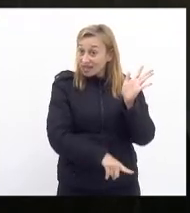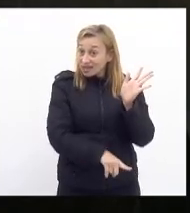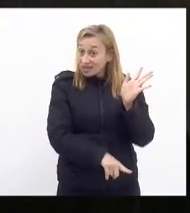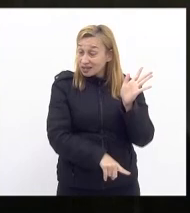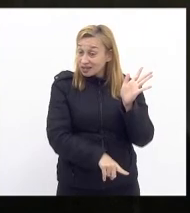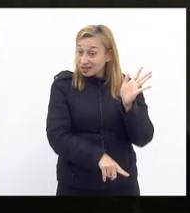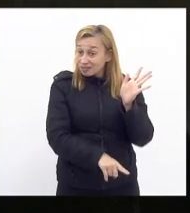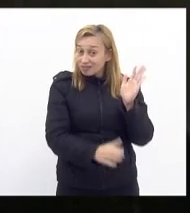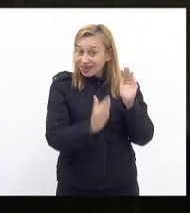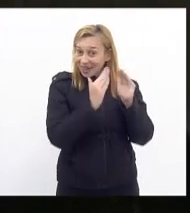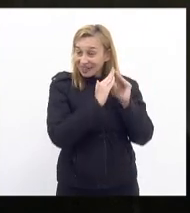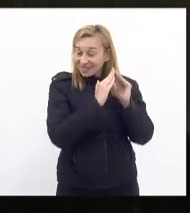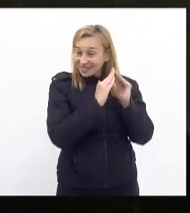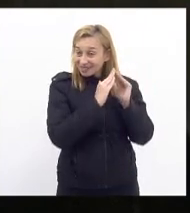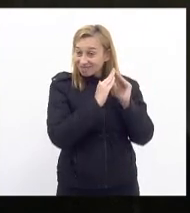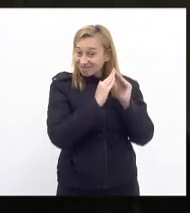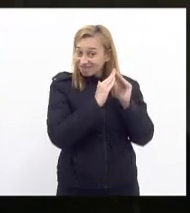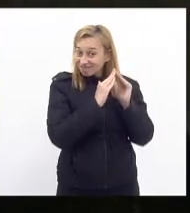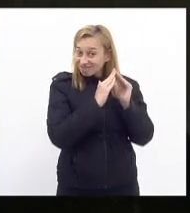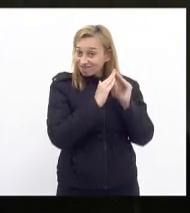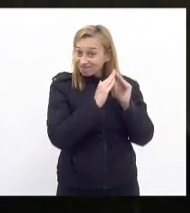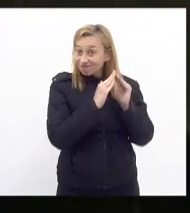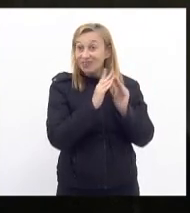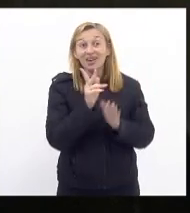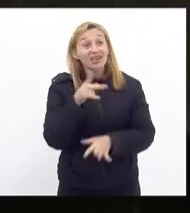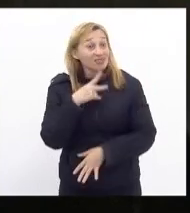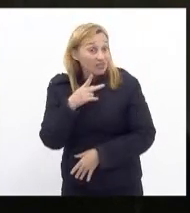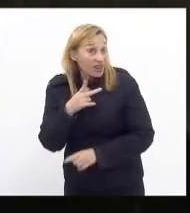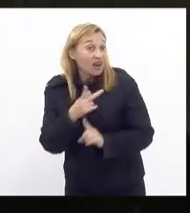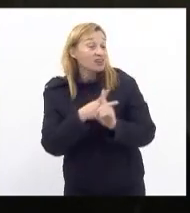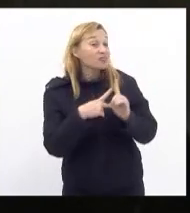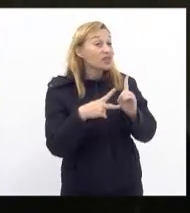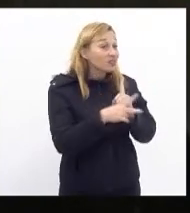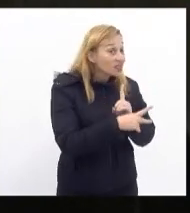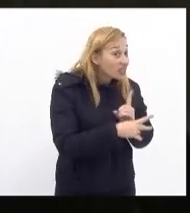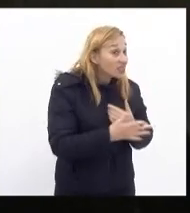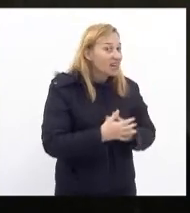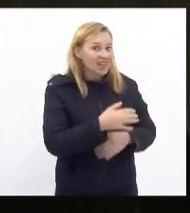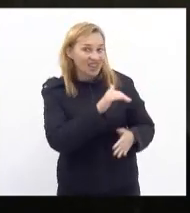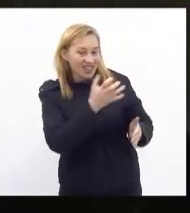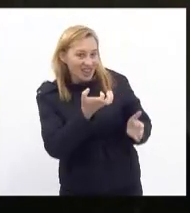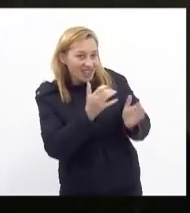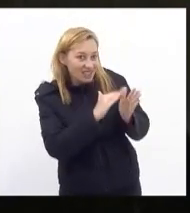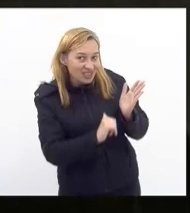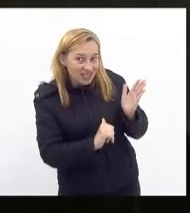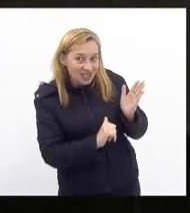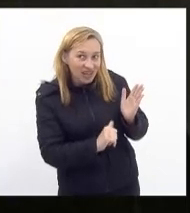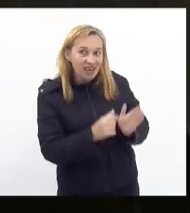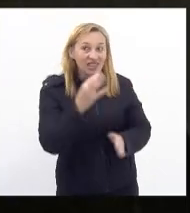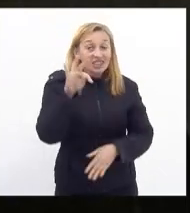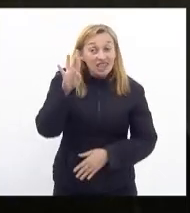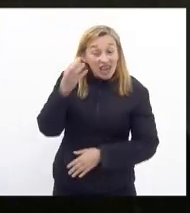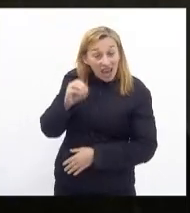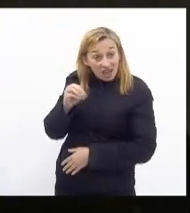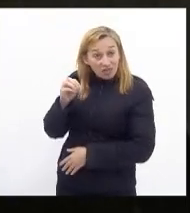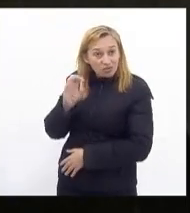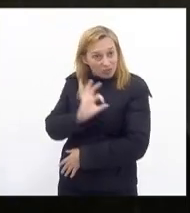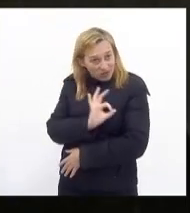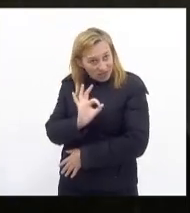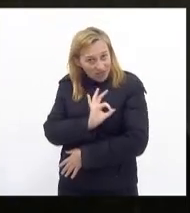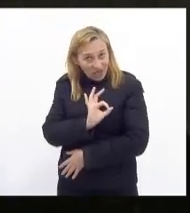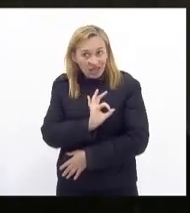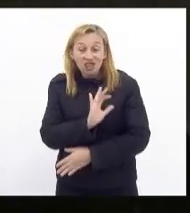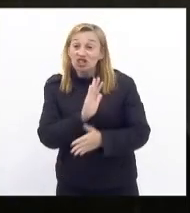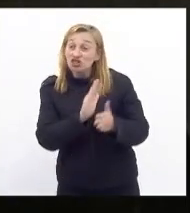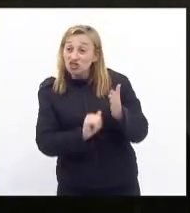casar e aí é que a gente vai falar de previdência aí querem tirar triênio do policial querem